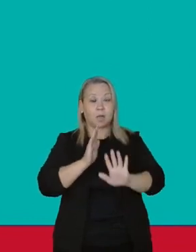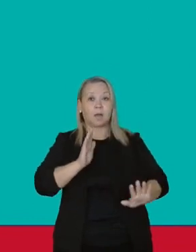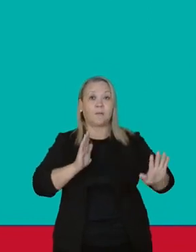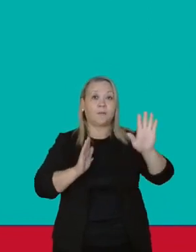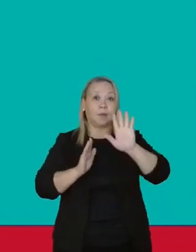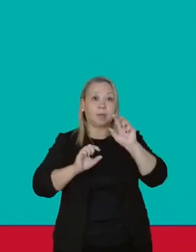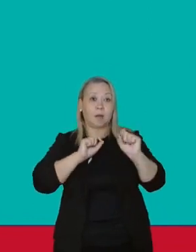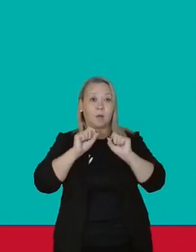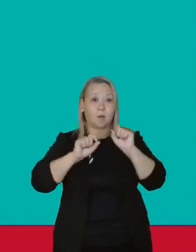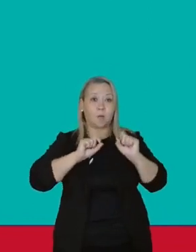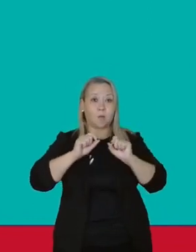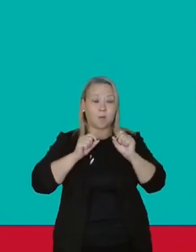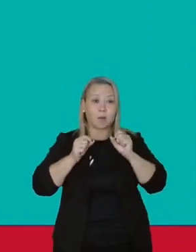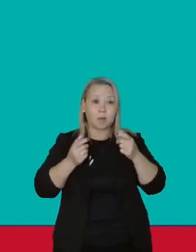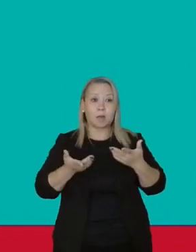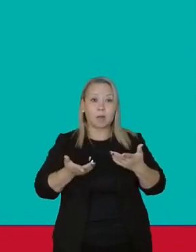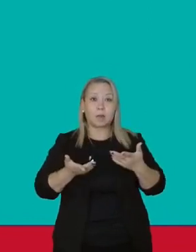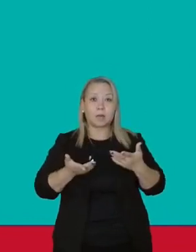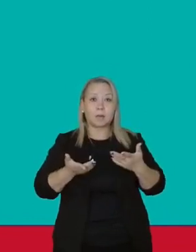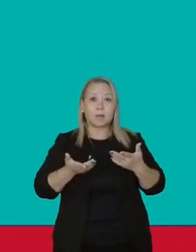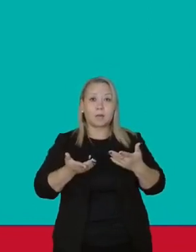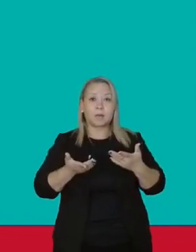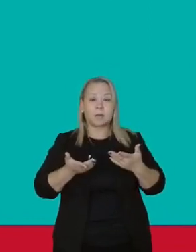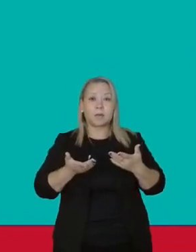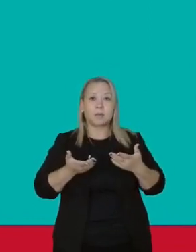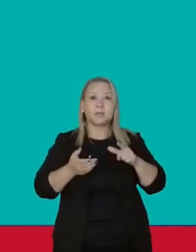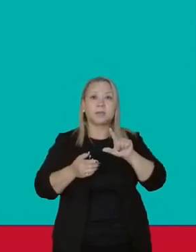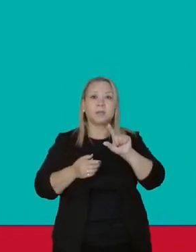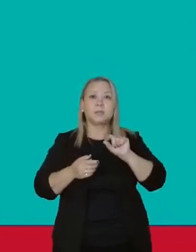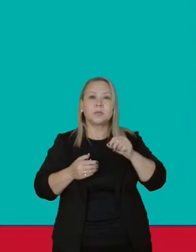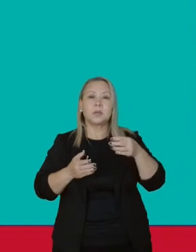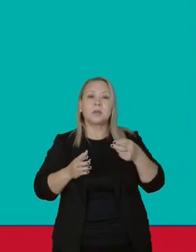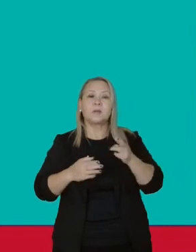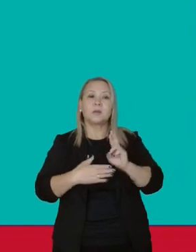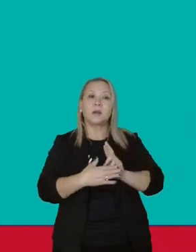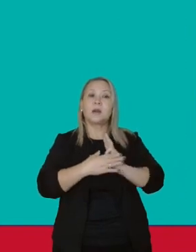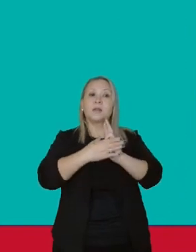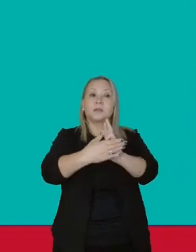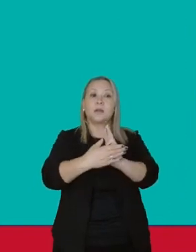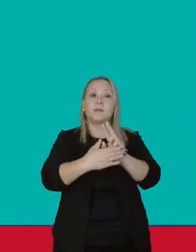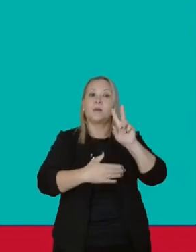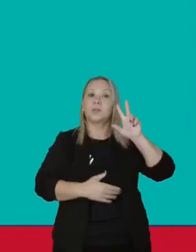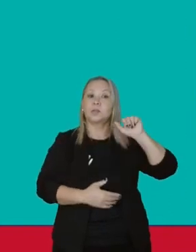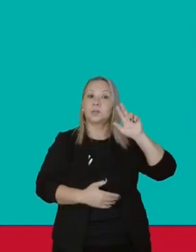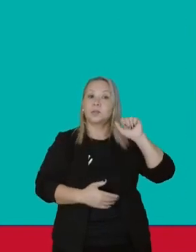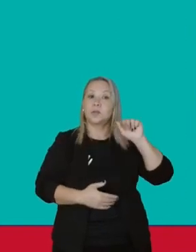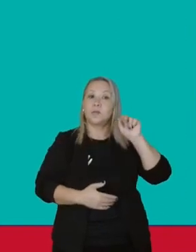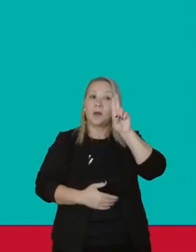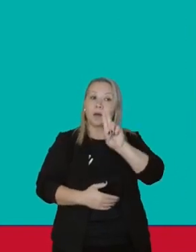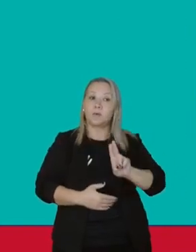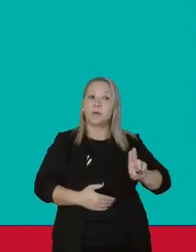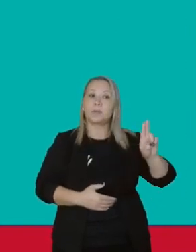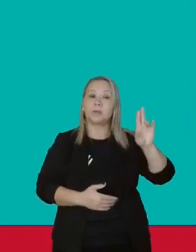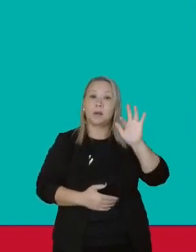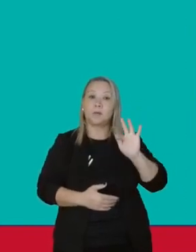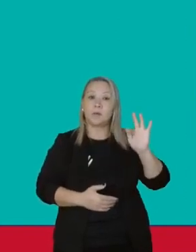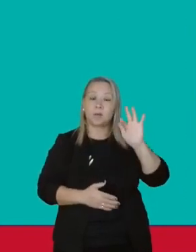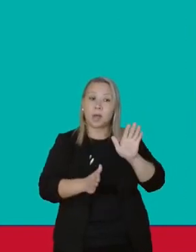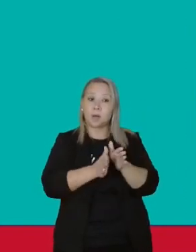prima pela reserva de vagas nas universidades, para pobres,